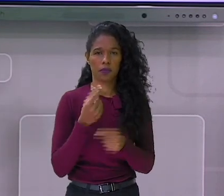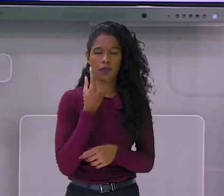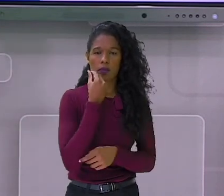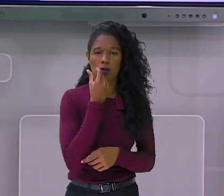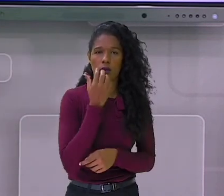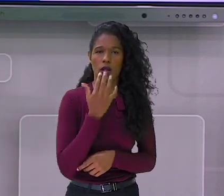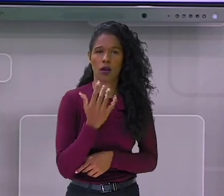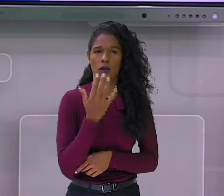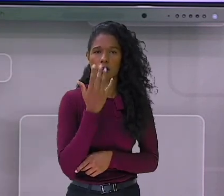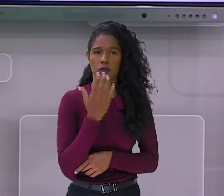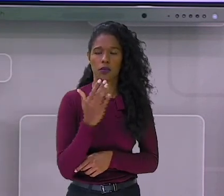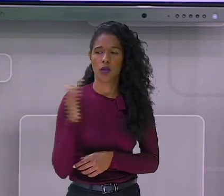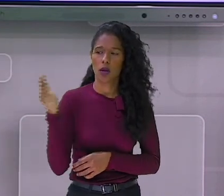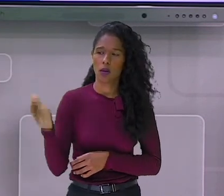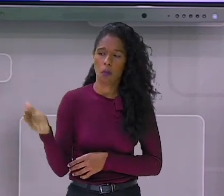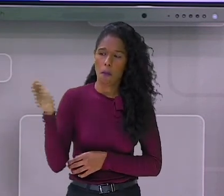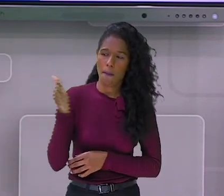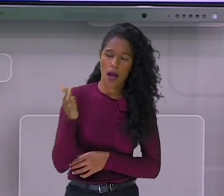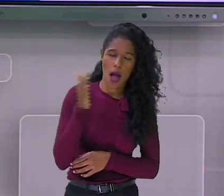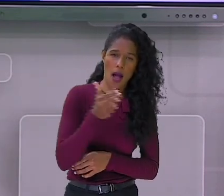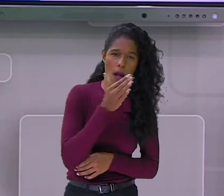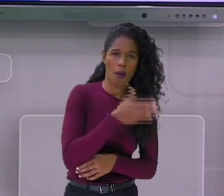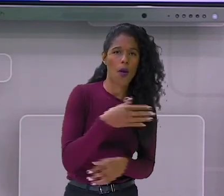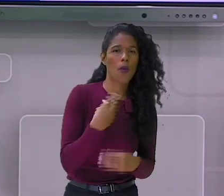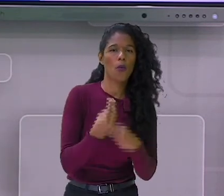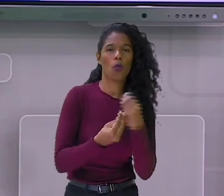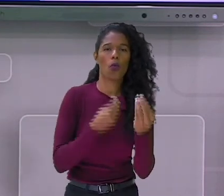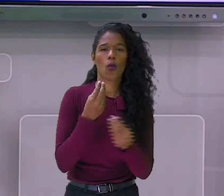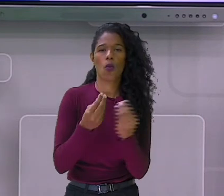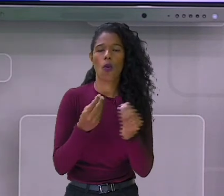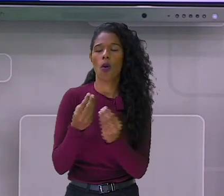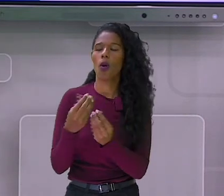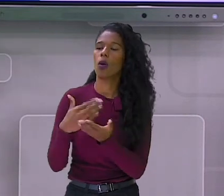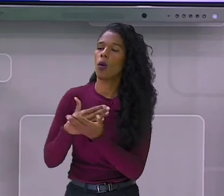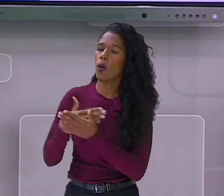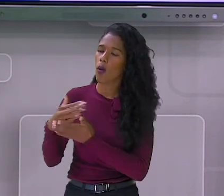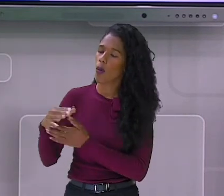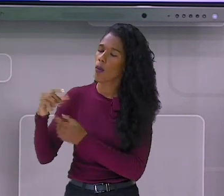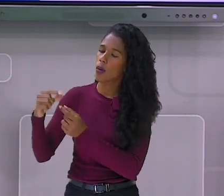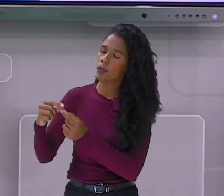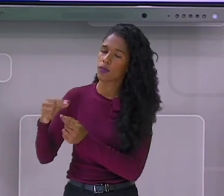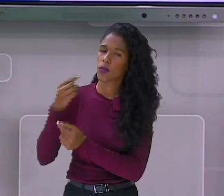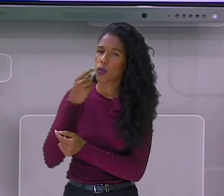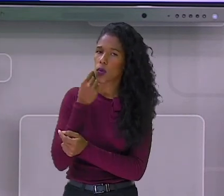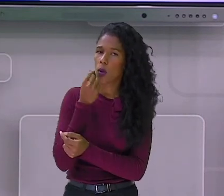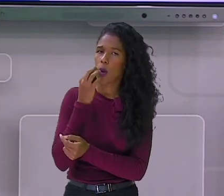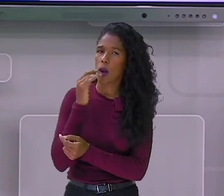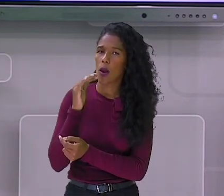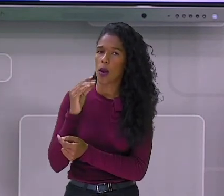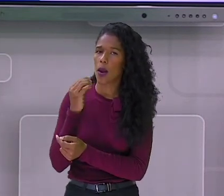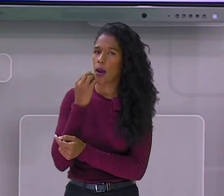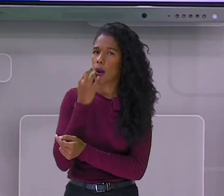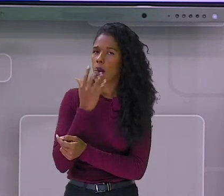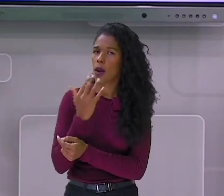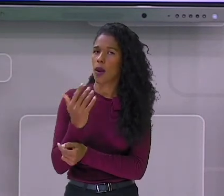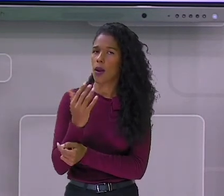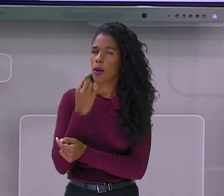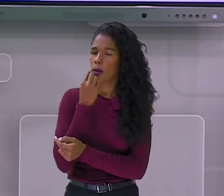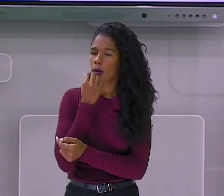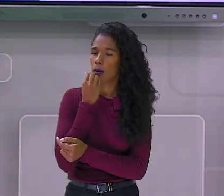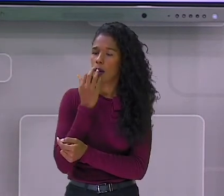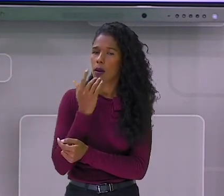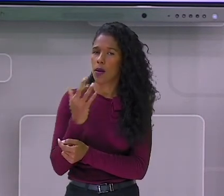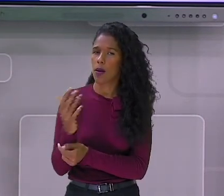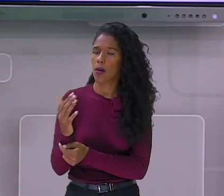no decrescente? Você vai pegar o lápis de cor maior, aquele que está novo ainda, vai ser o